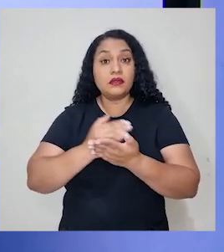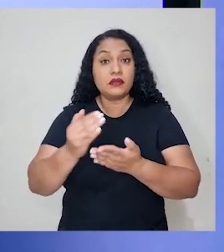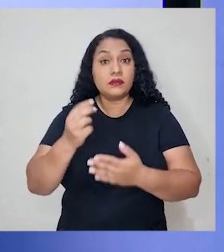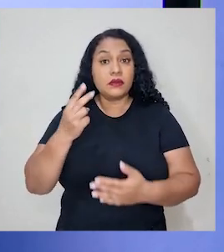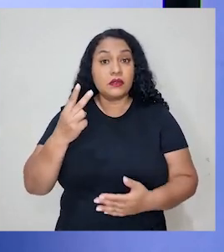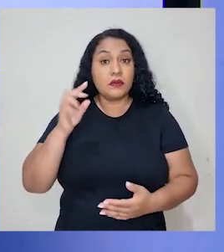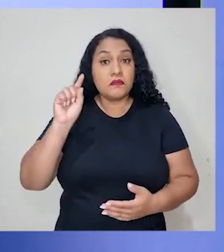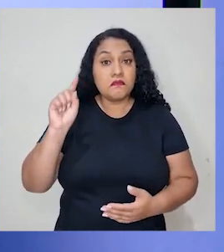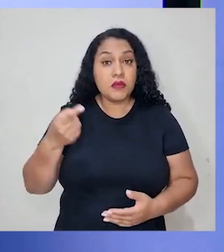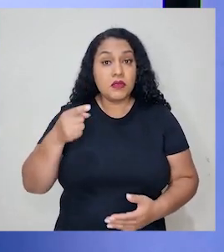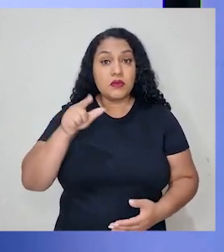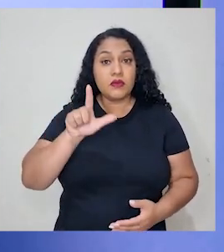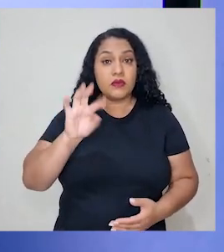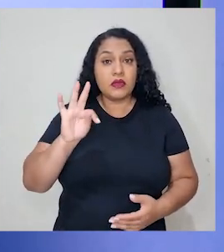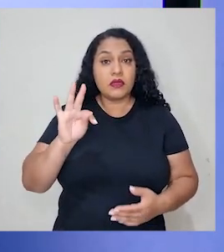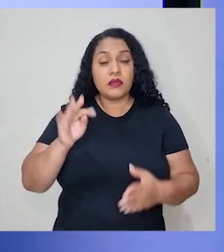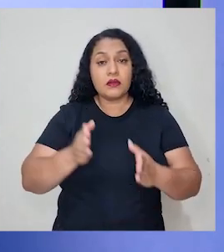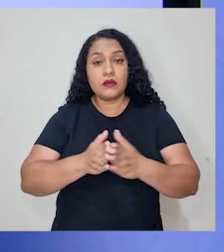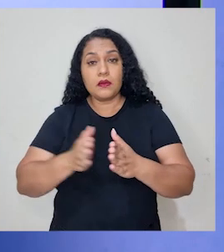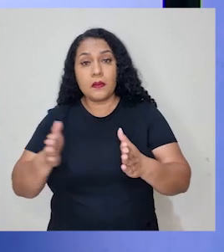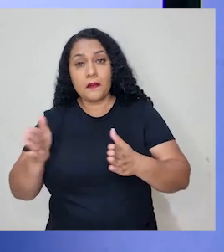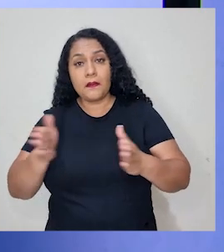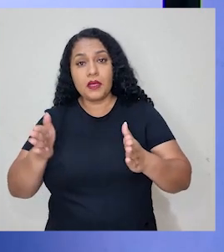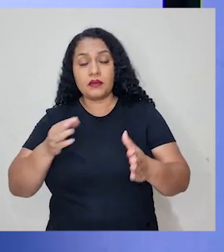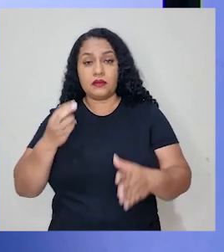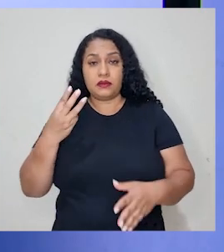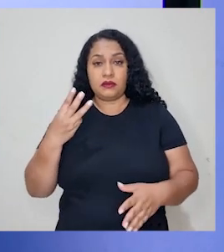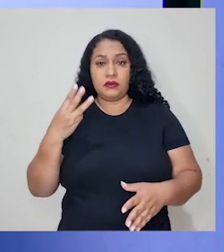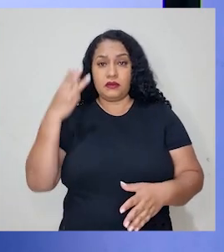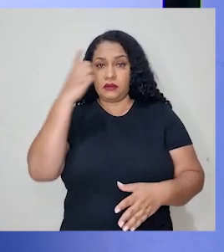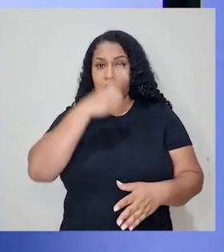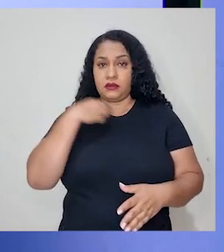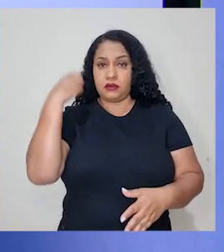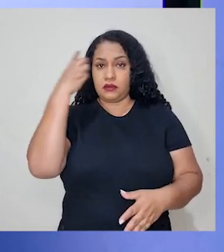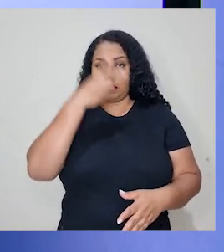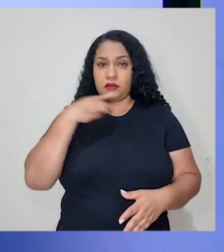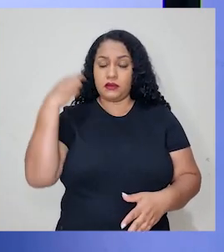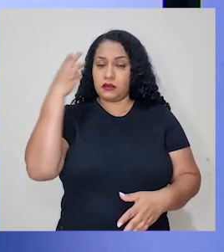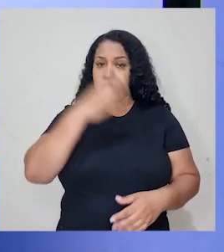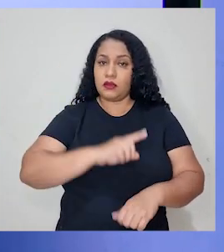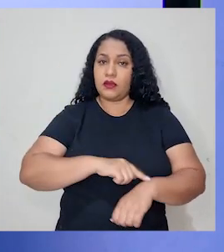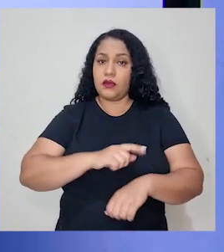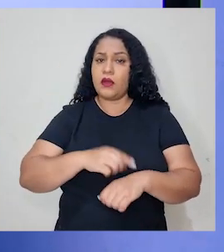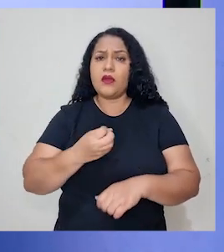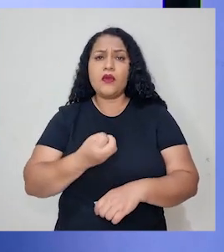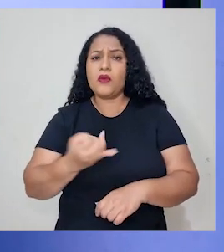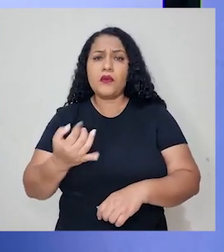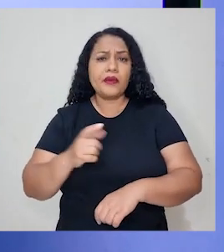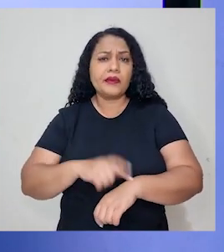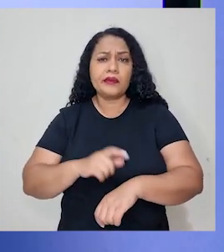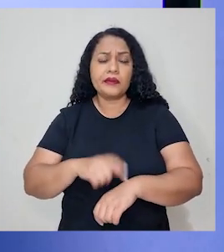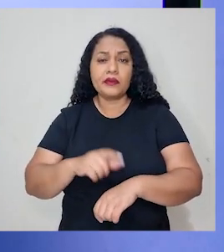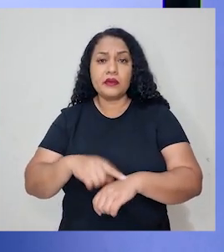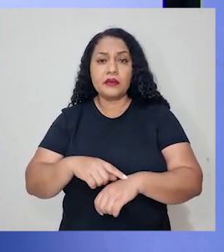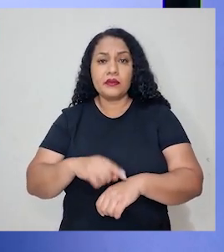2.000 litros em 3 horas. E aí, quer saber quanto tempo ela leva para encher 10.000 litros.